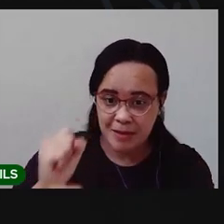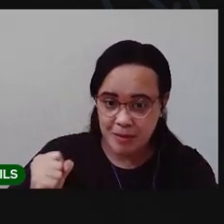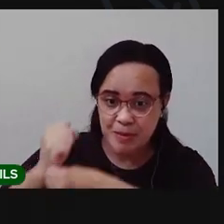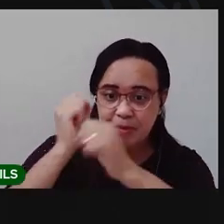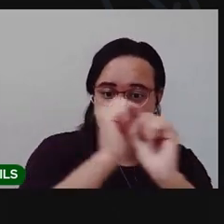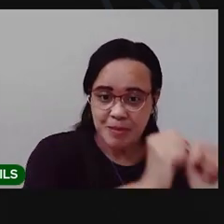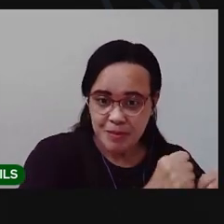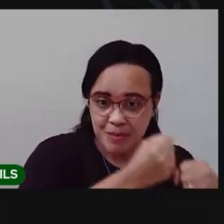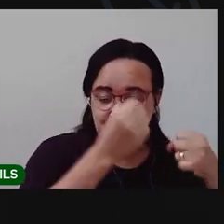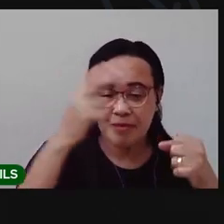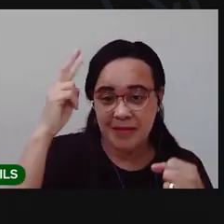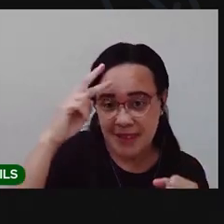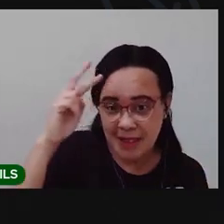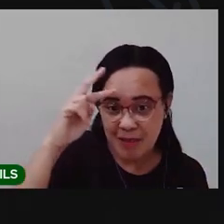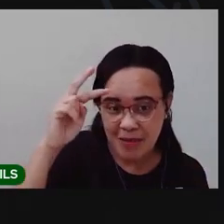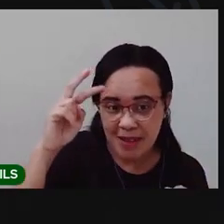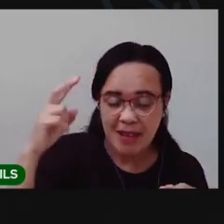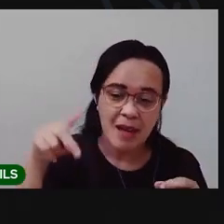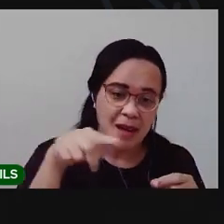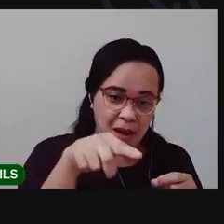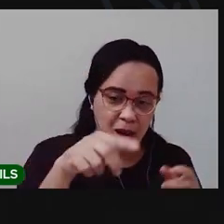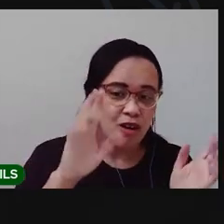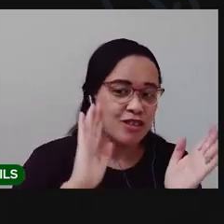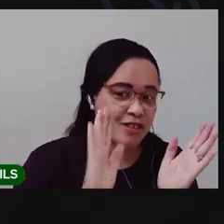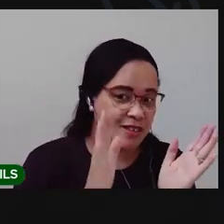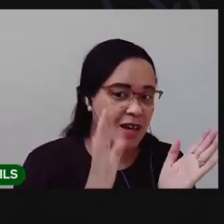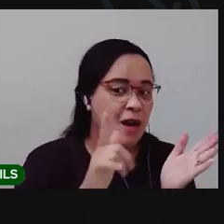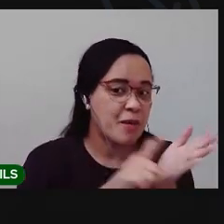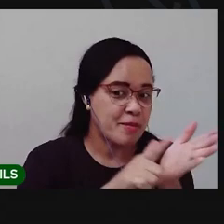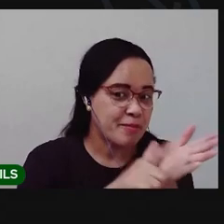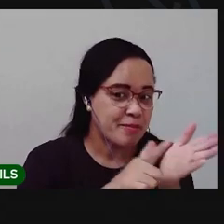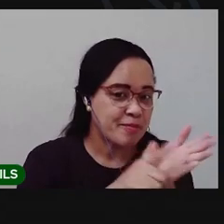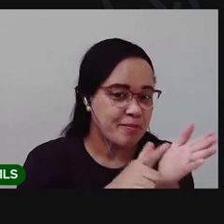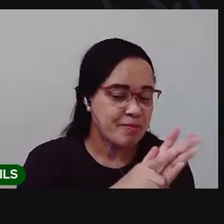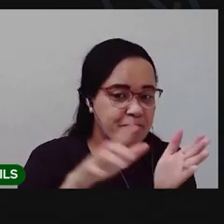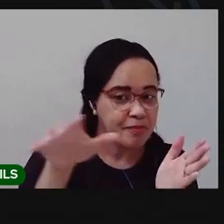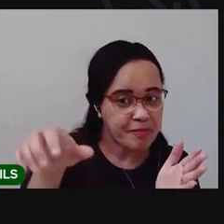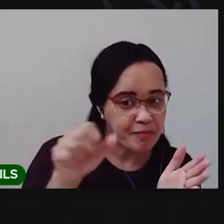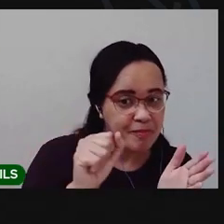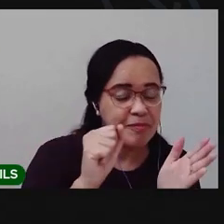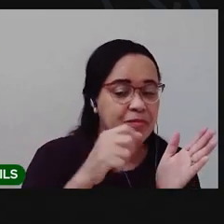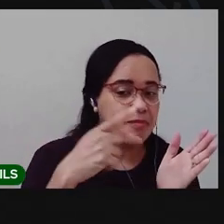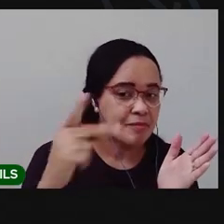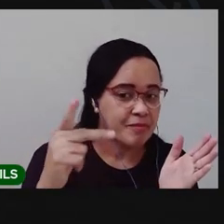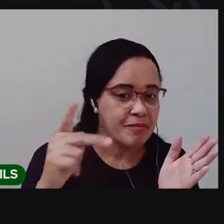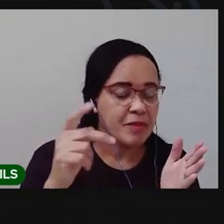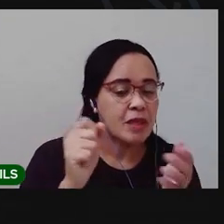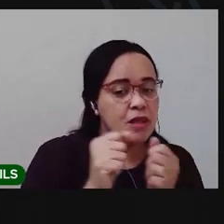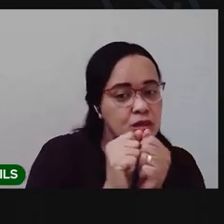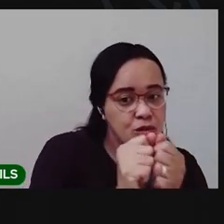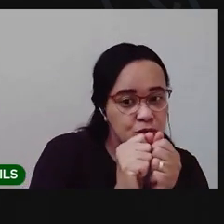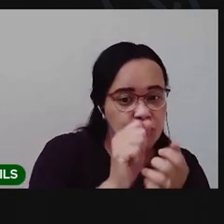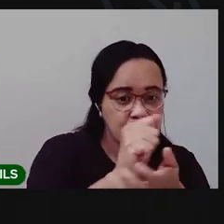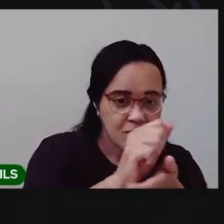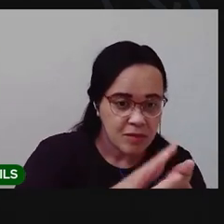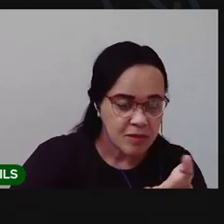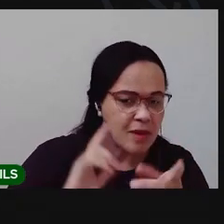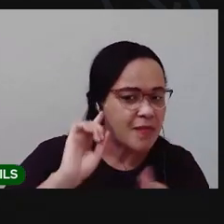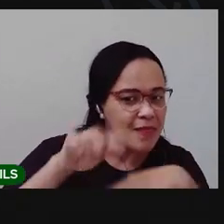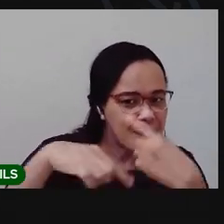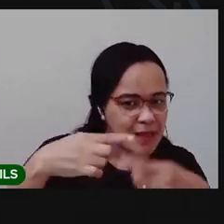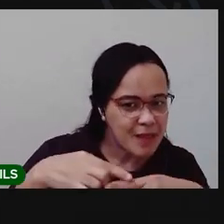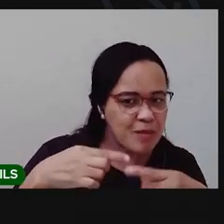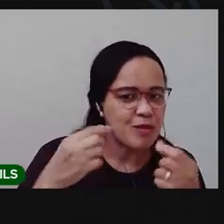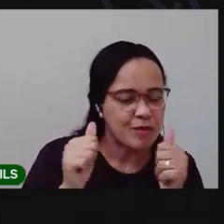aqui. Pega aí a sua, deixa junto da atividade, que a gente vai usar ela daqui a pouco, tá bom?